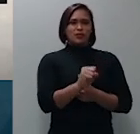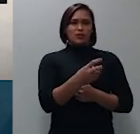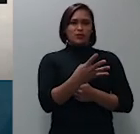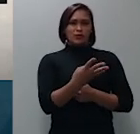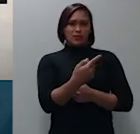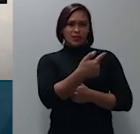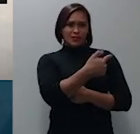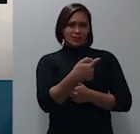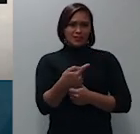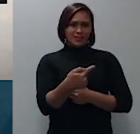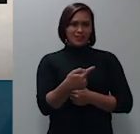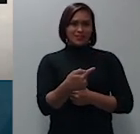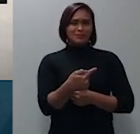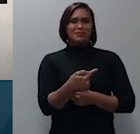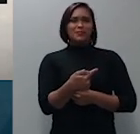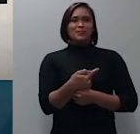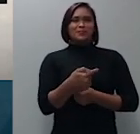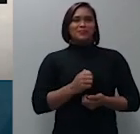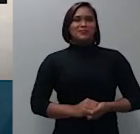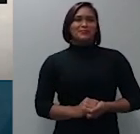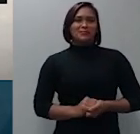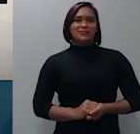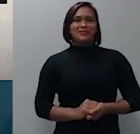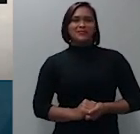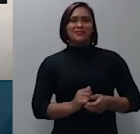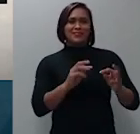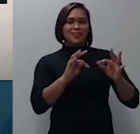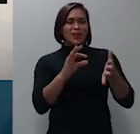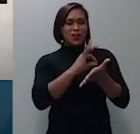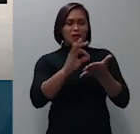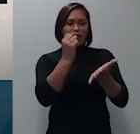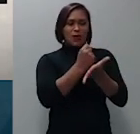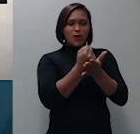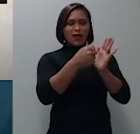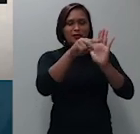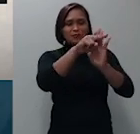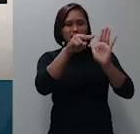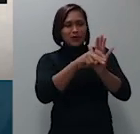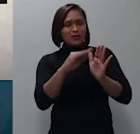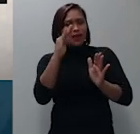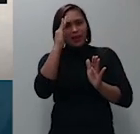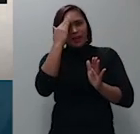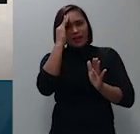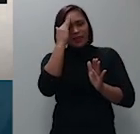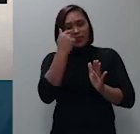ao argumento que as cláusulas contratuais devem ser interpretadas em prol do consumidor